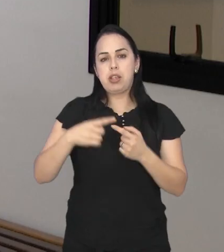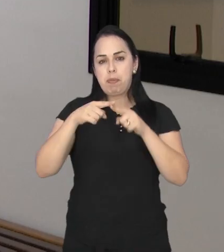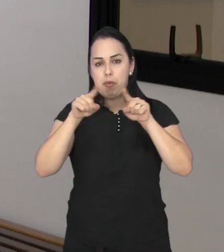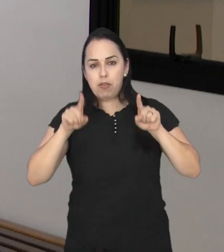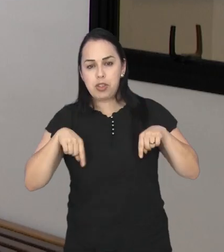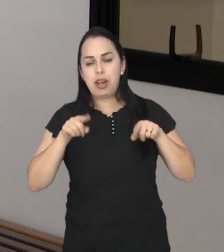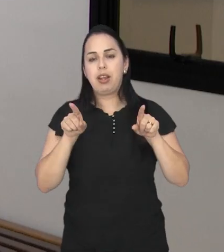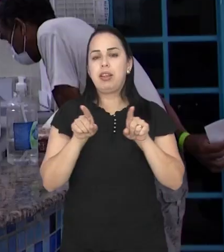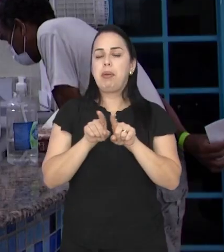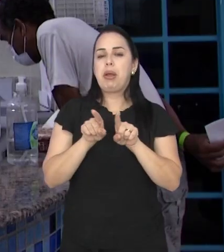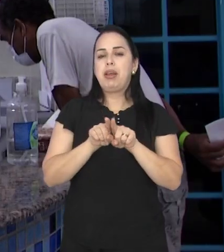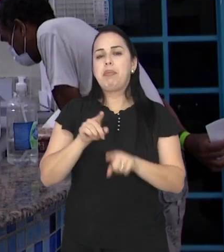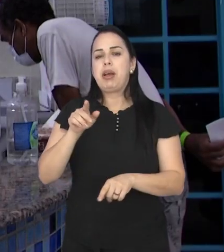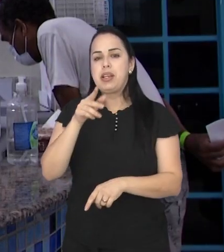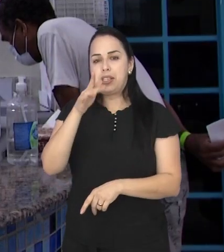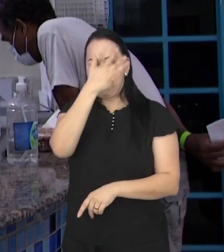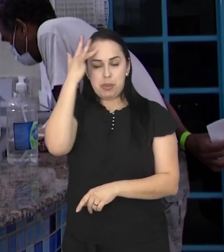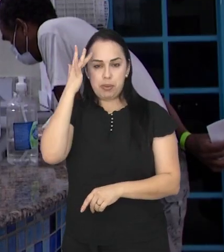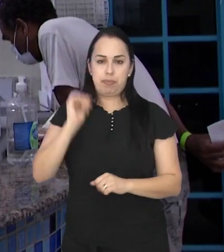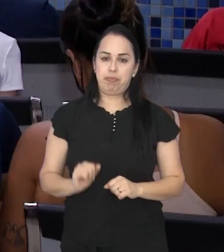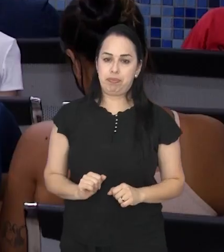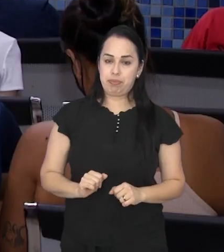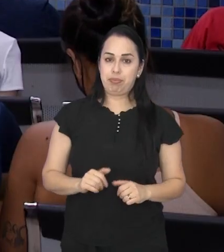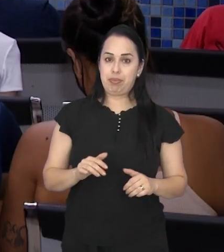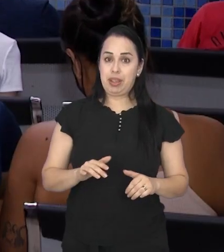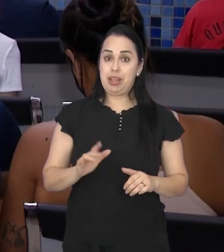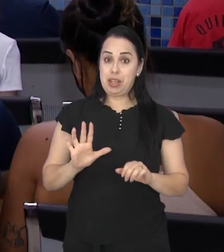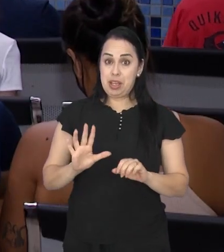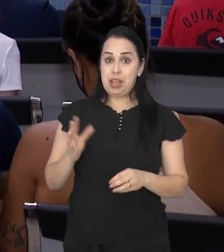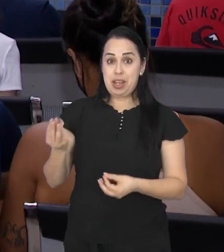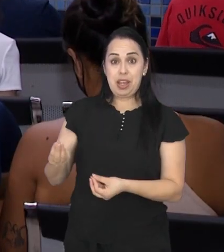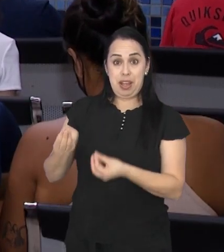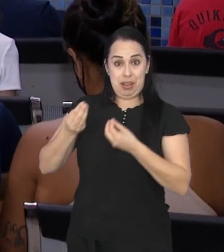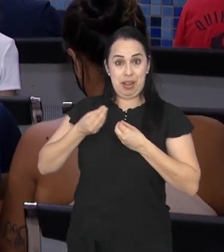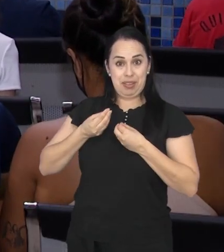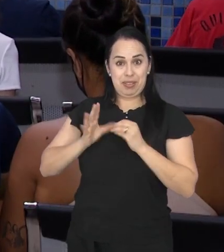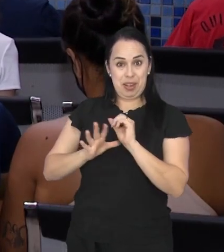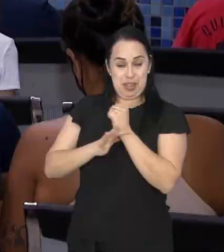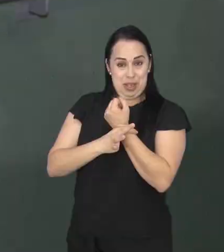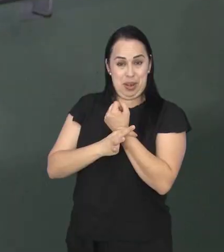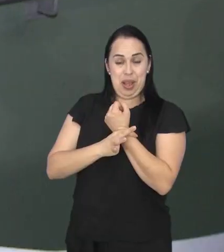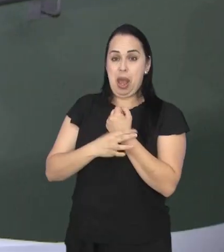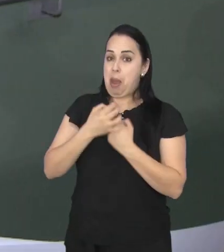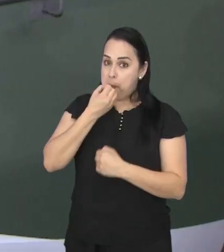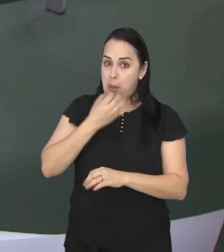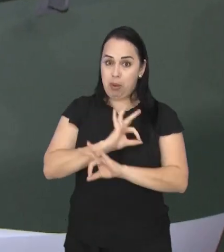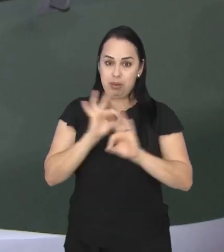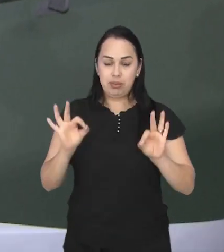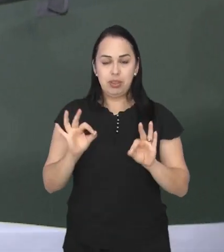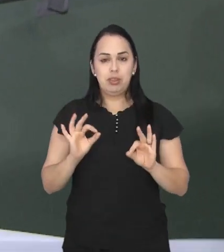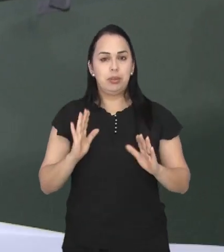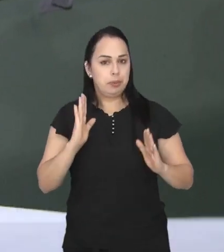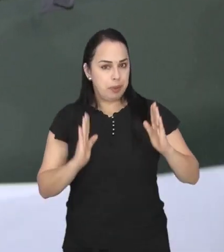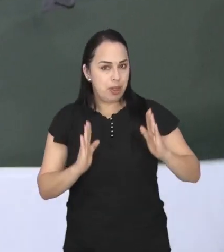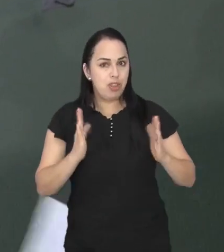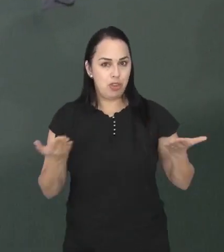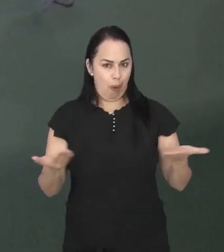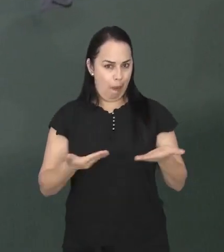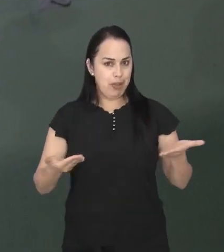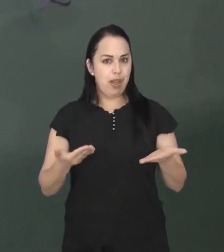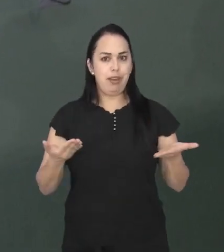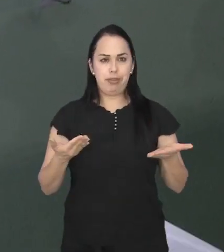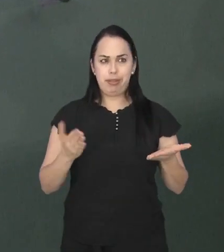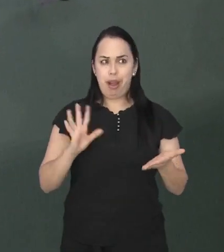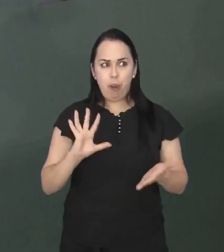população usuária dos locais. E para os munícipes, o reforço na segurança é muito bem-vindo. Ainda mais nesses tempos de hoje que a gente está